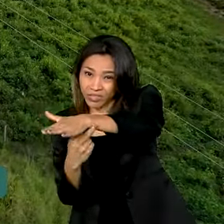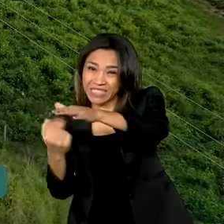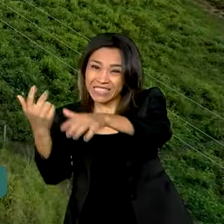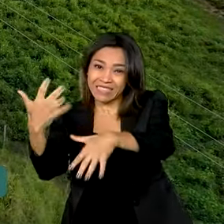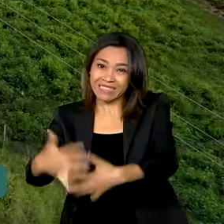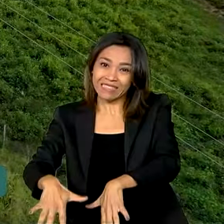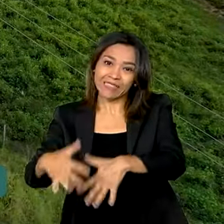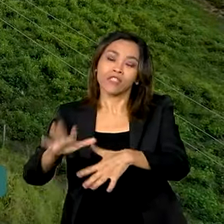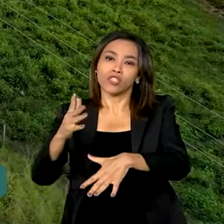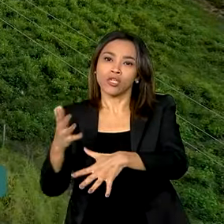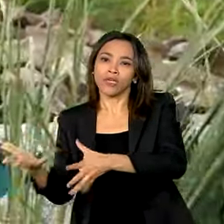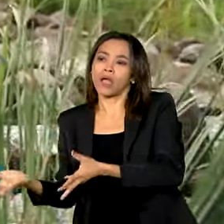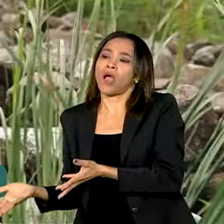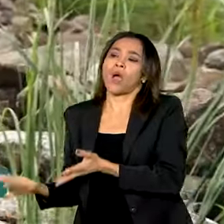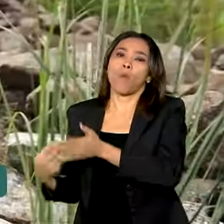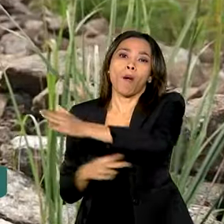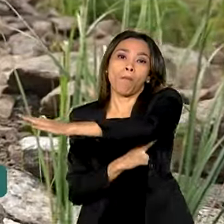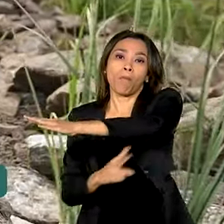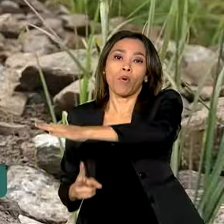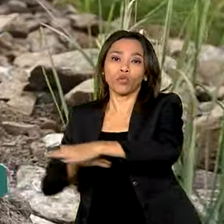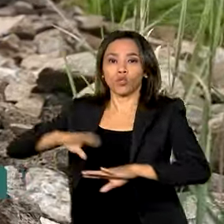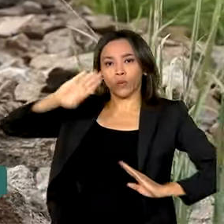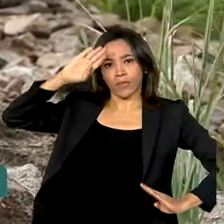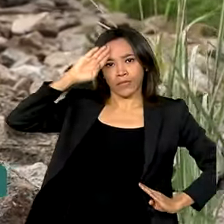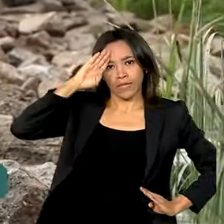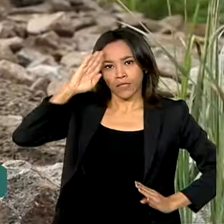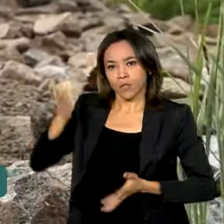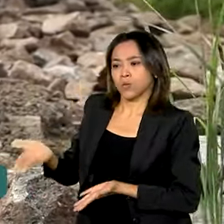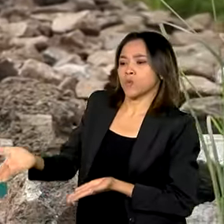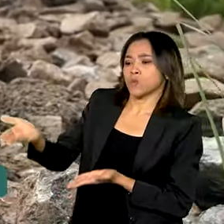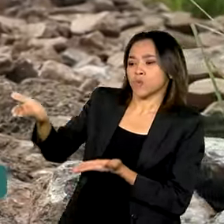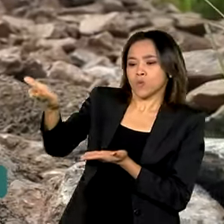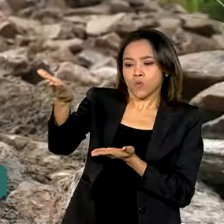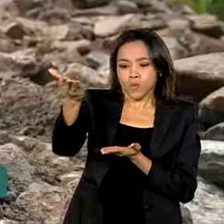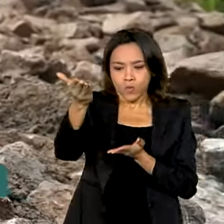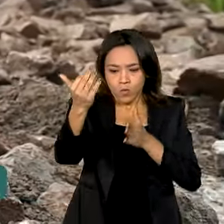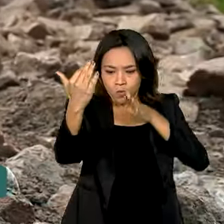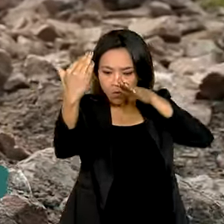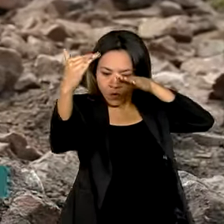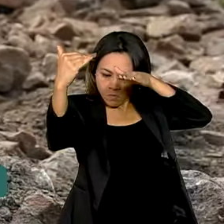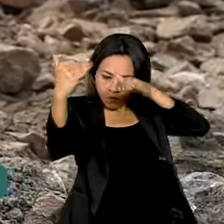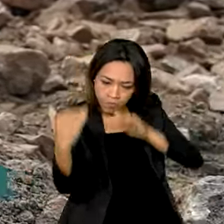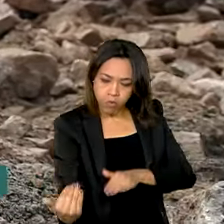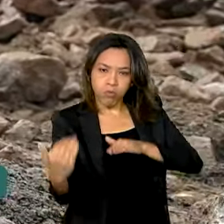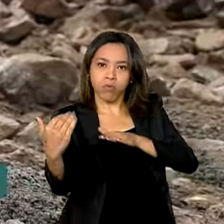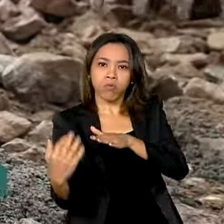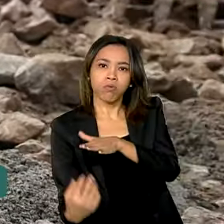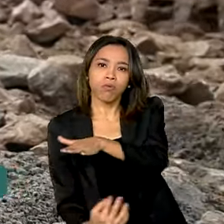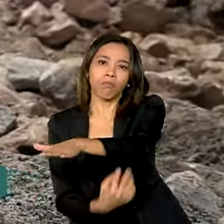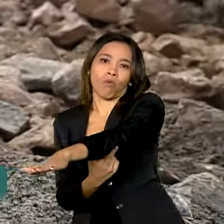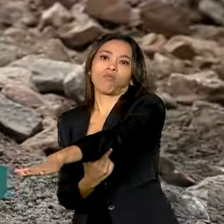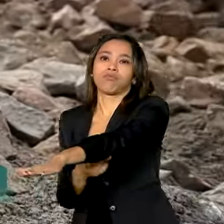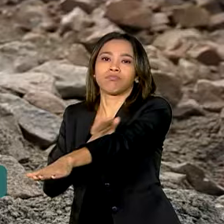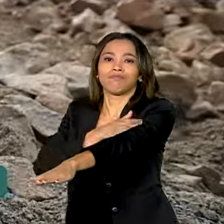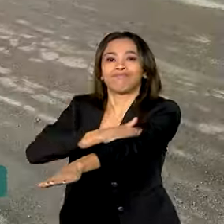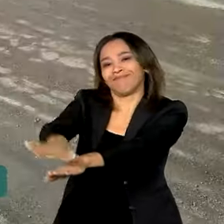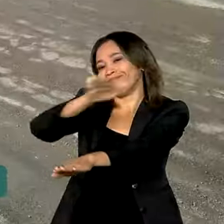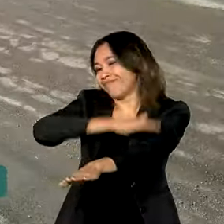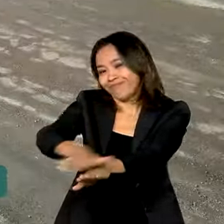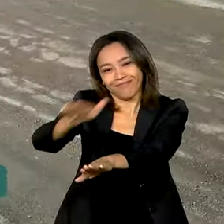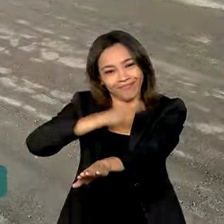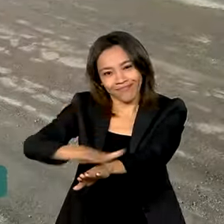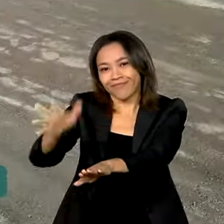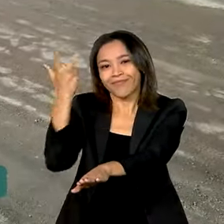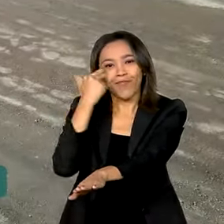deslocando uma ponte do Exército para trazer para cá para em 15 dias estarmos com a ponte remontada e assim a gente